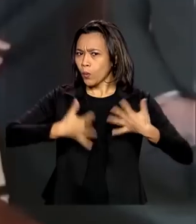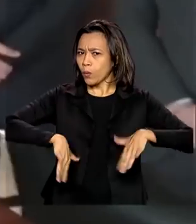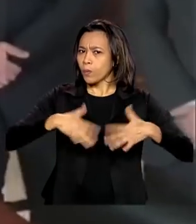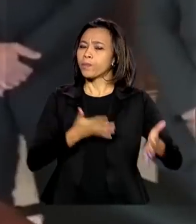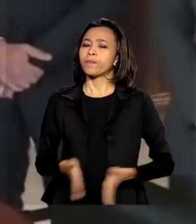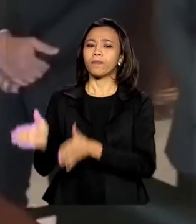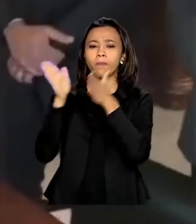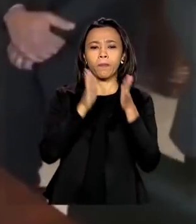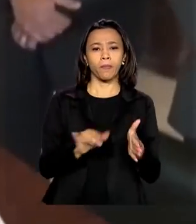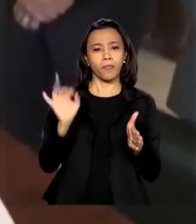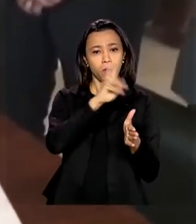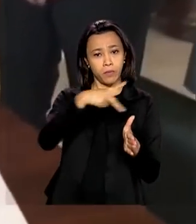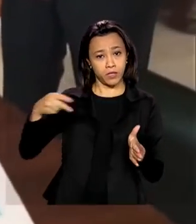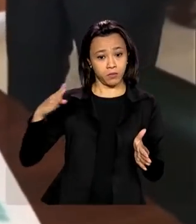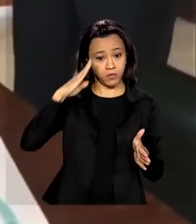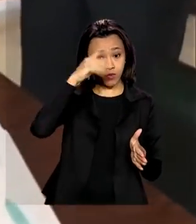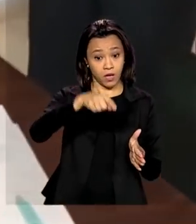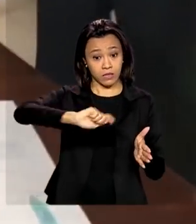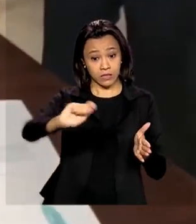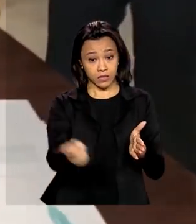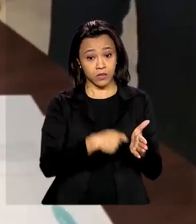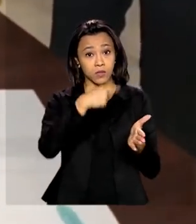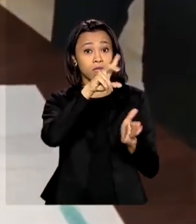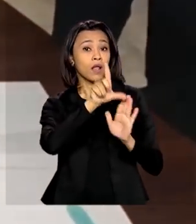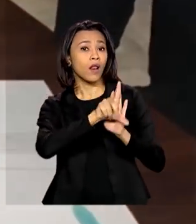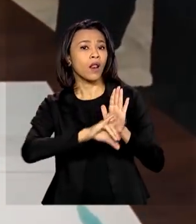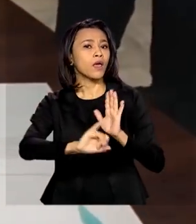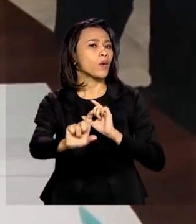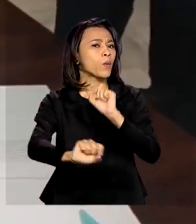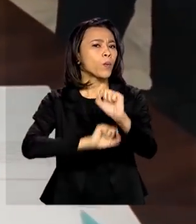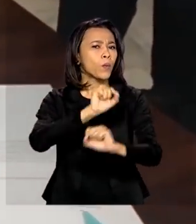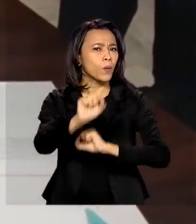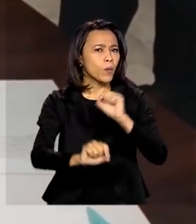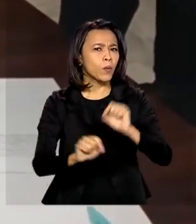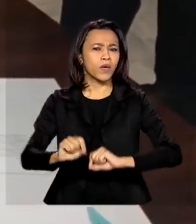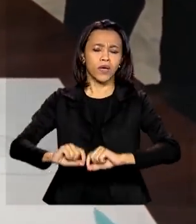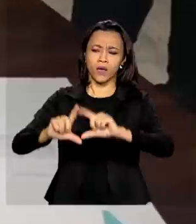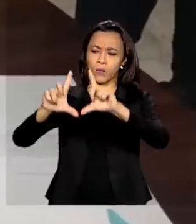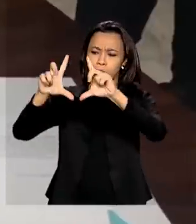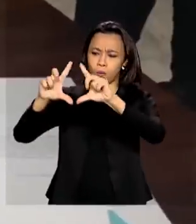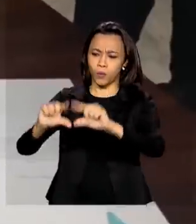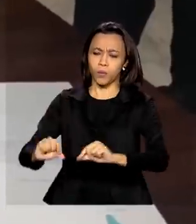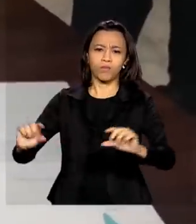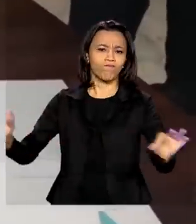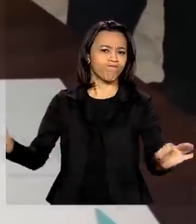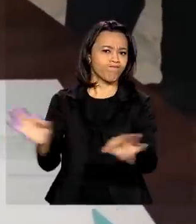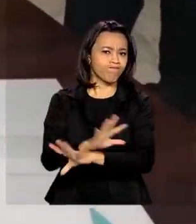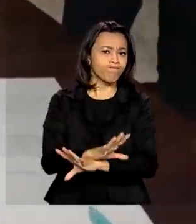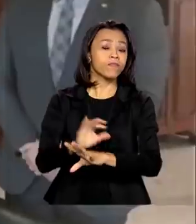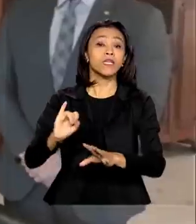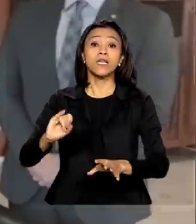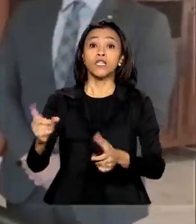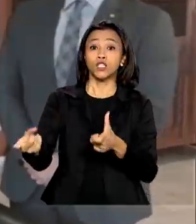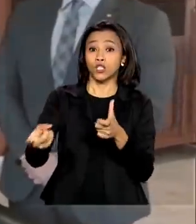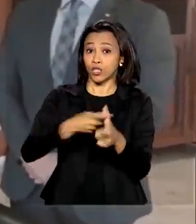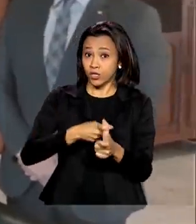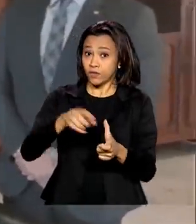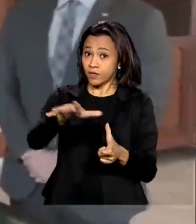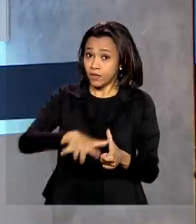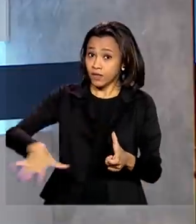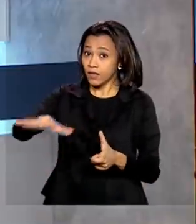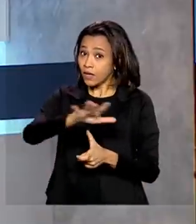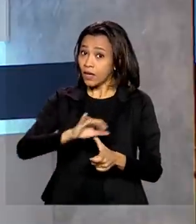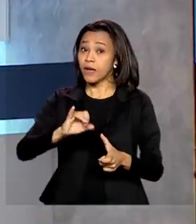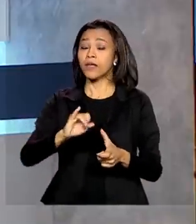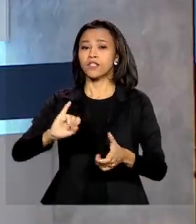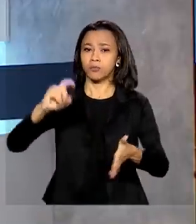Presidente Jair Bolsonaro sanciona lei que autoriza extinção de dívidas tributárias de micro e pequenas empresas do Simples Nacional.